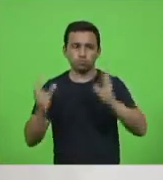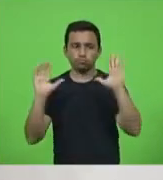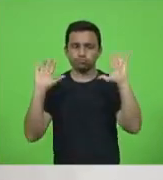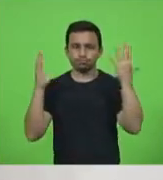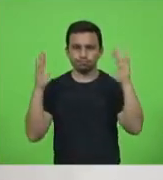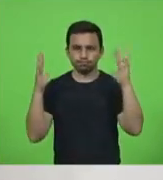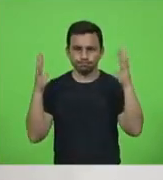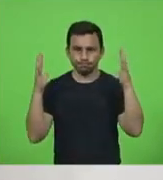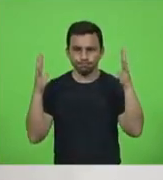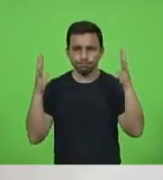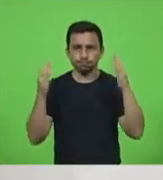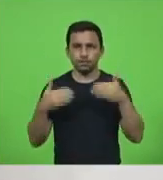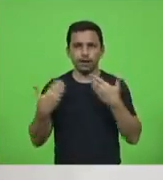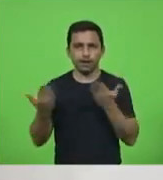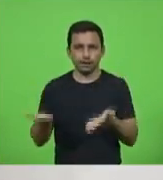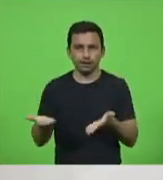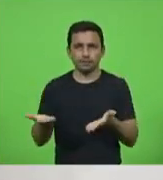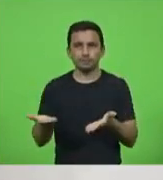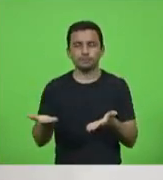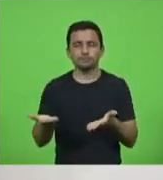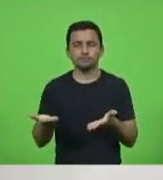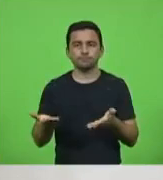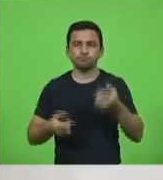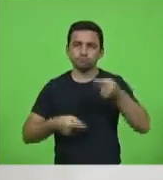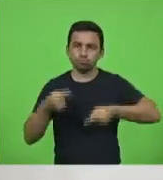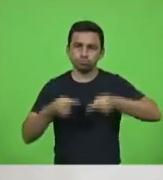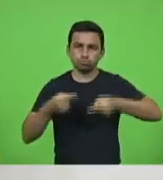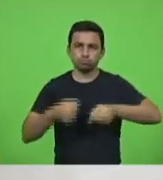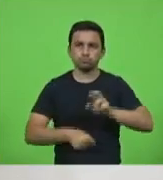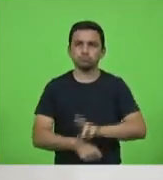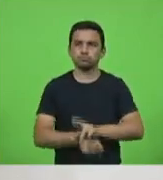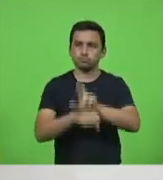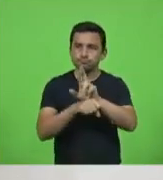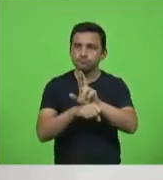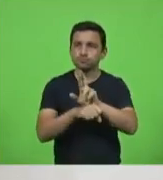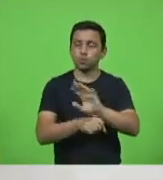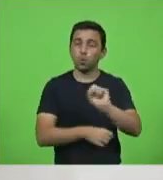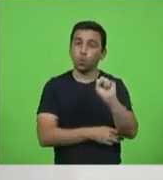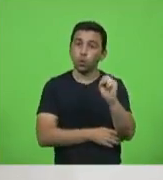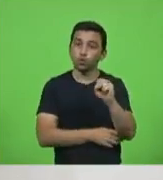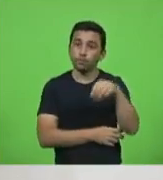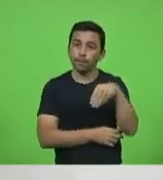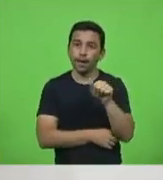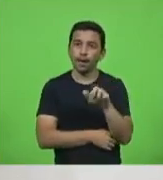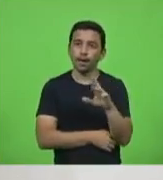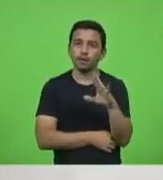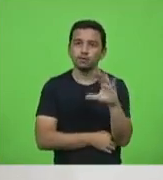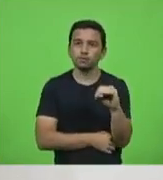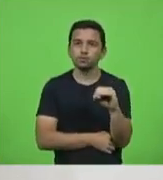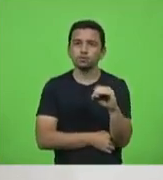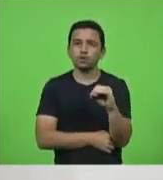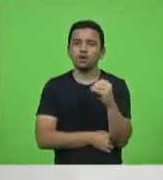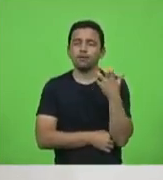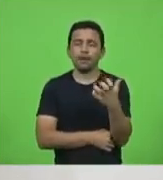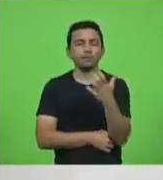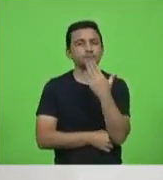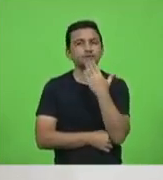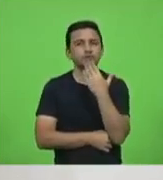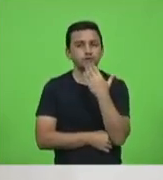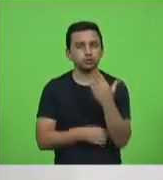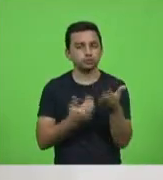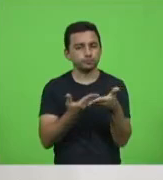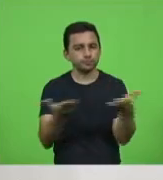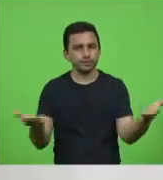ilustrar ou discutir a representatividade do 8 de março, eu gostaria de fazer um pedido aos meus colegas.